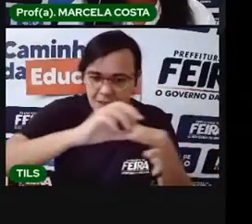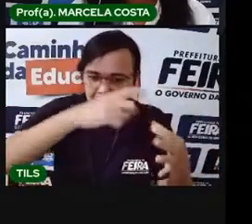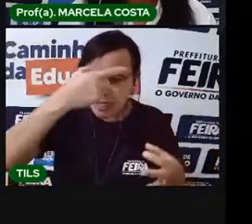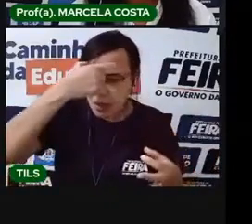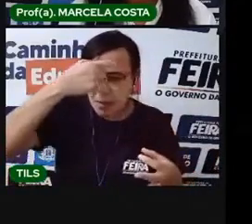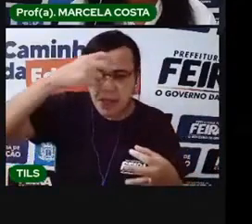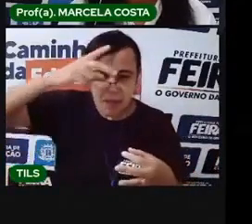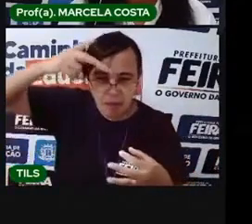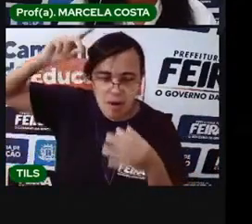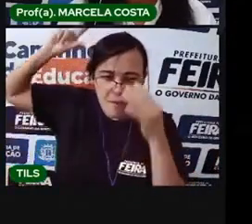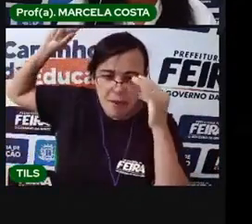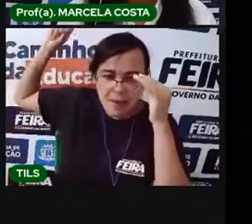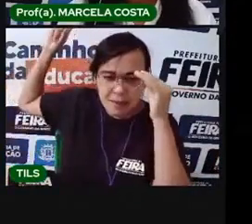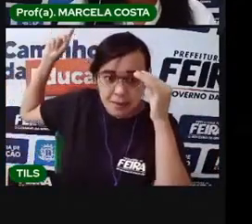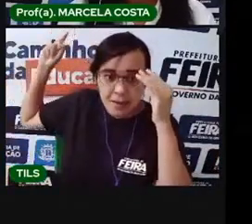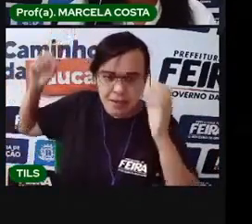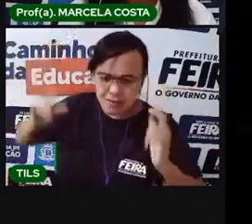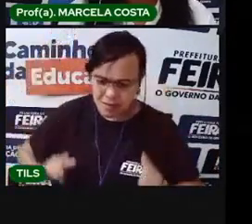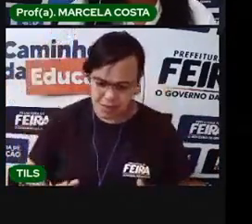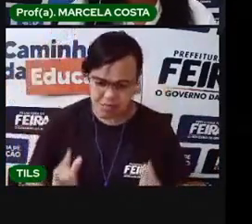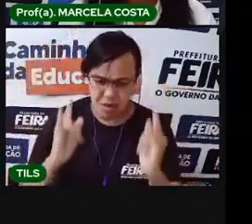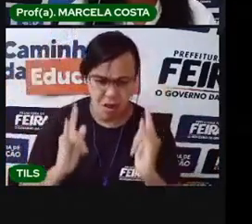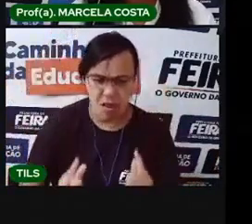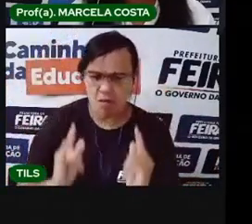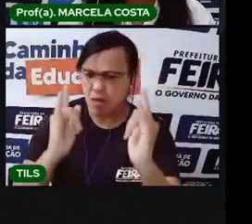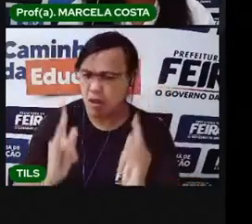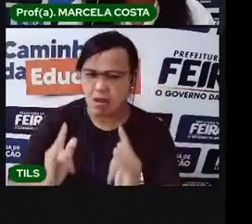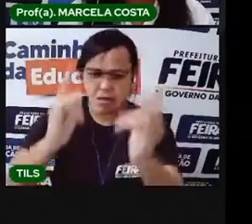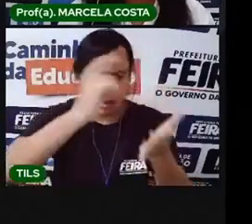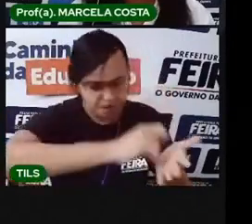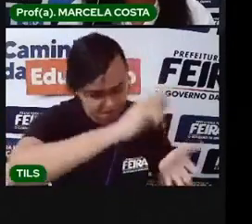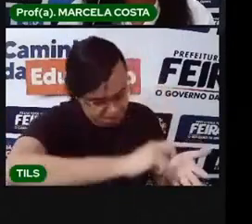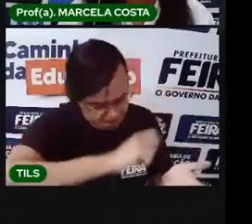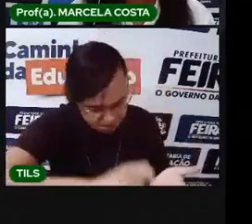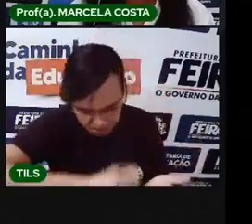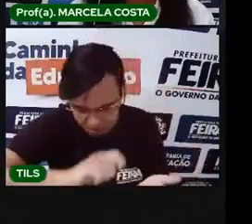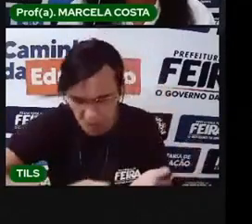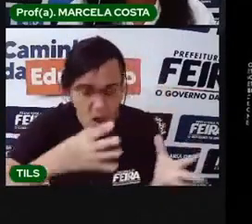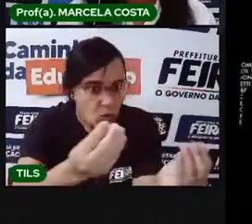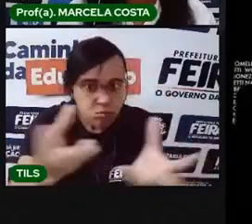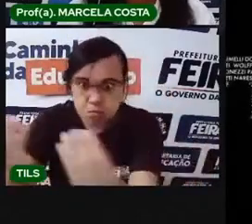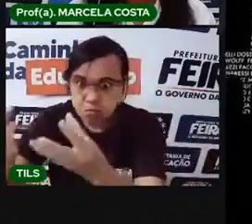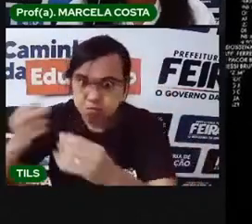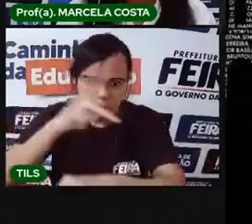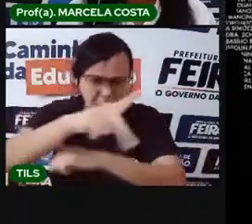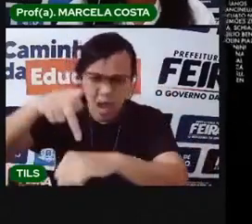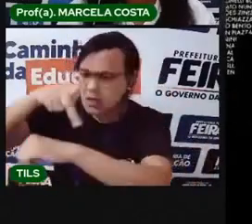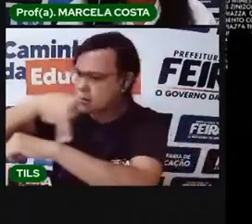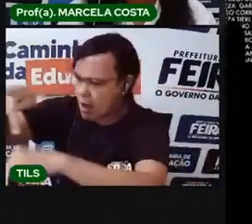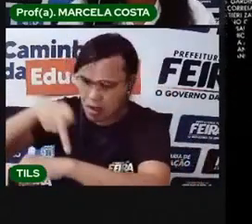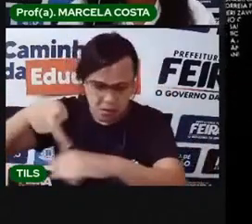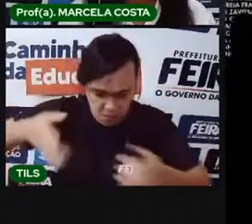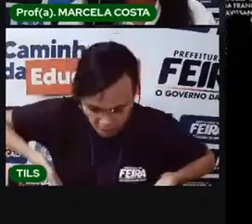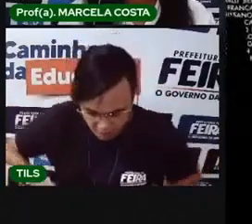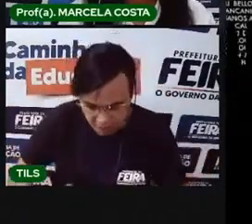Neste prédio foram registradas milhões de pessoas de diversas nacionalidades. Seu nome de família